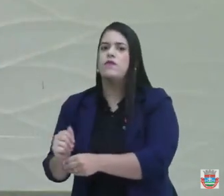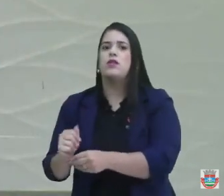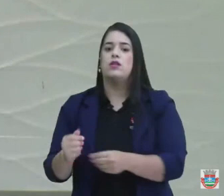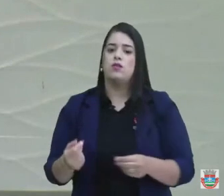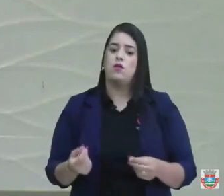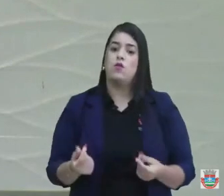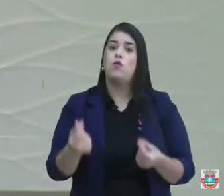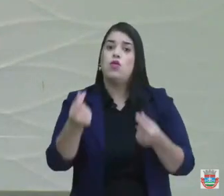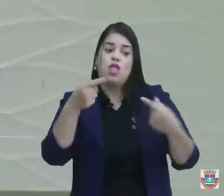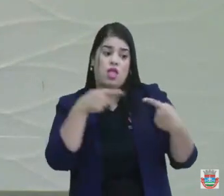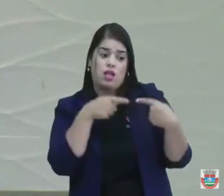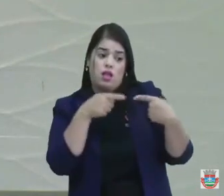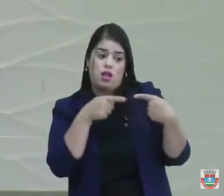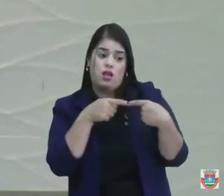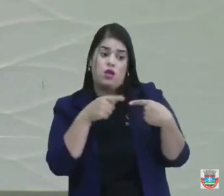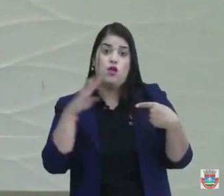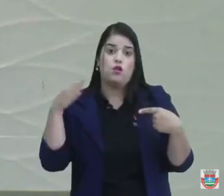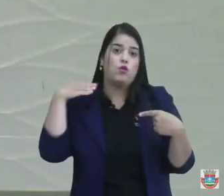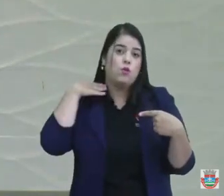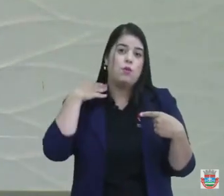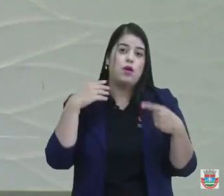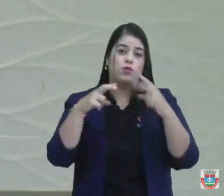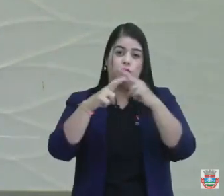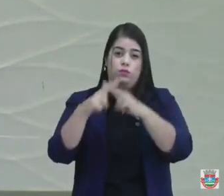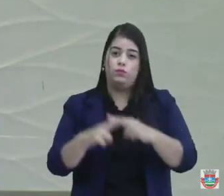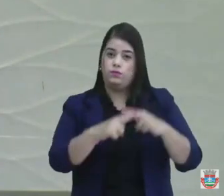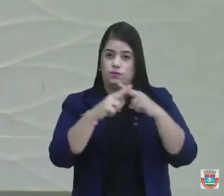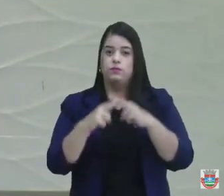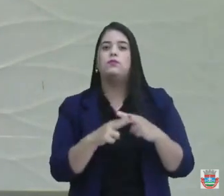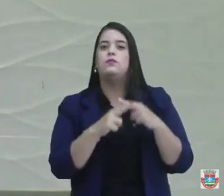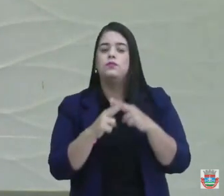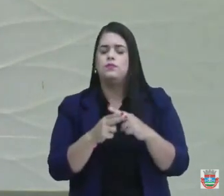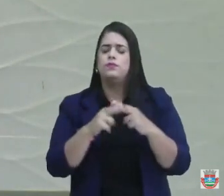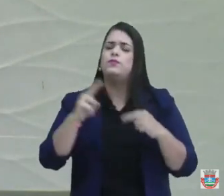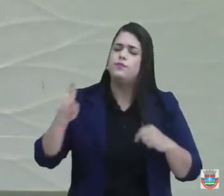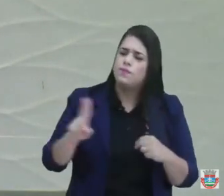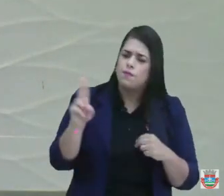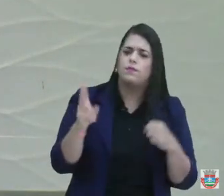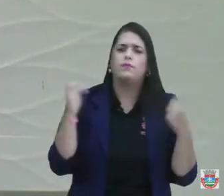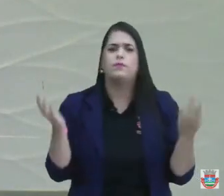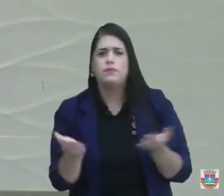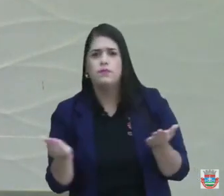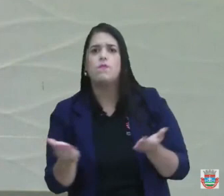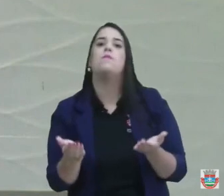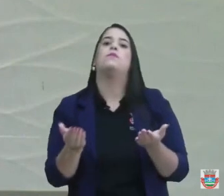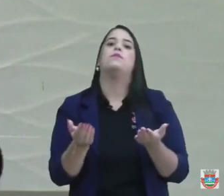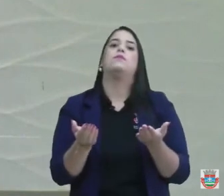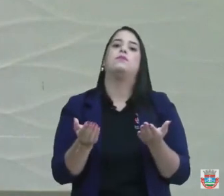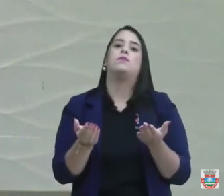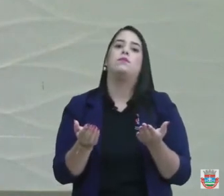Econômica Federal, para concluir a praça, e ele está usando esse dinheiro, que ficou no convênio.